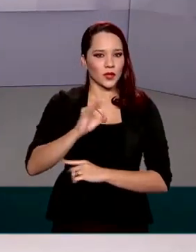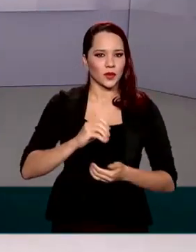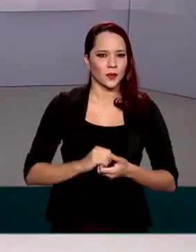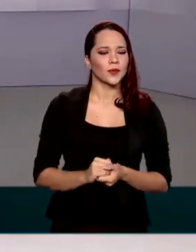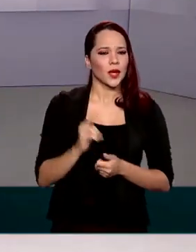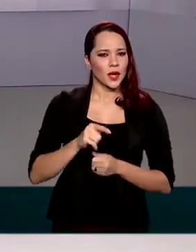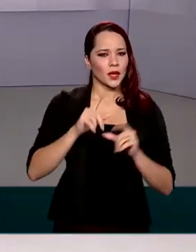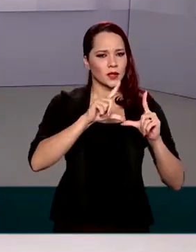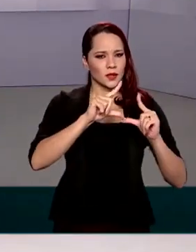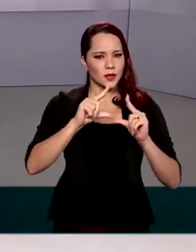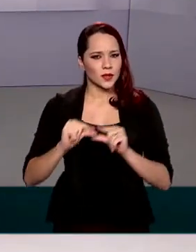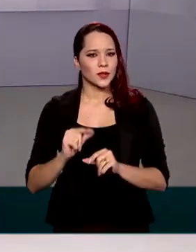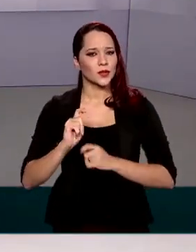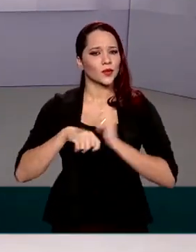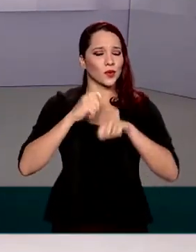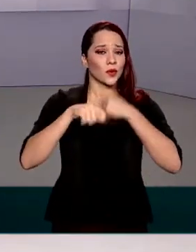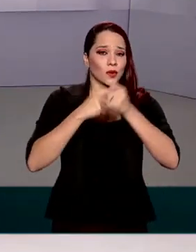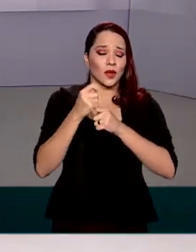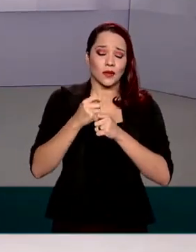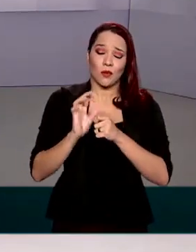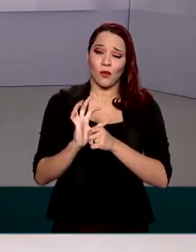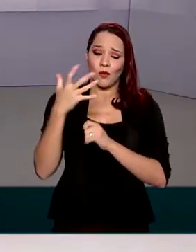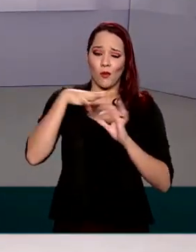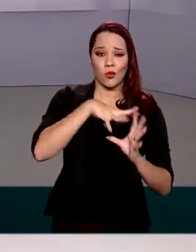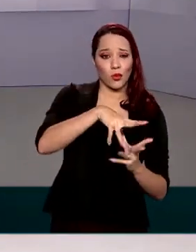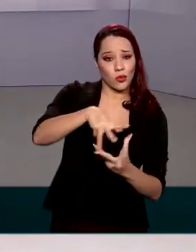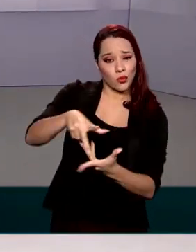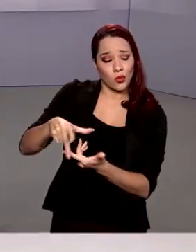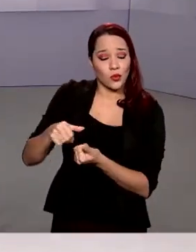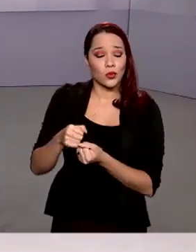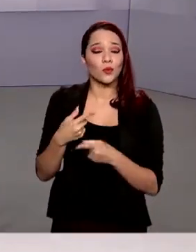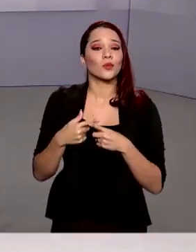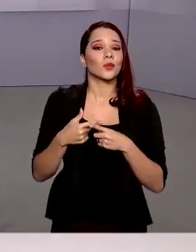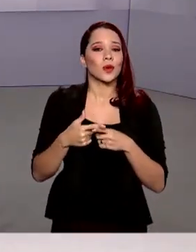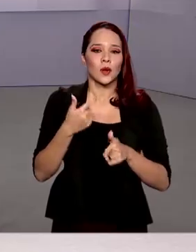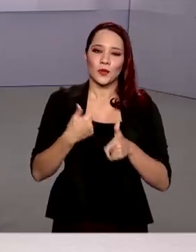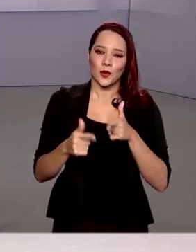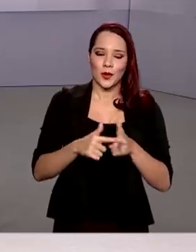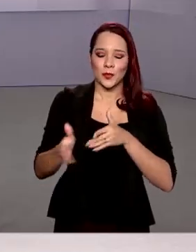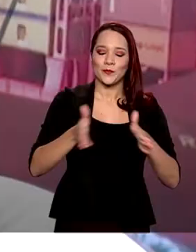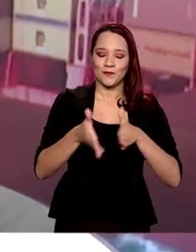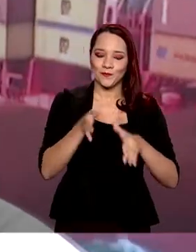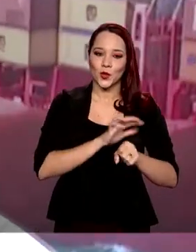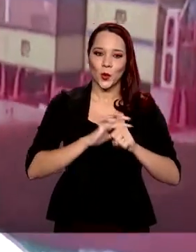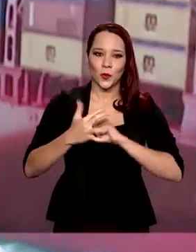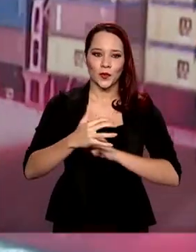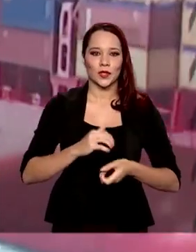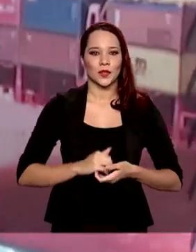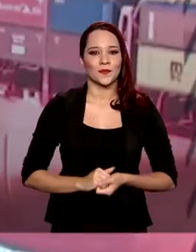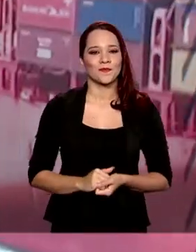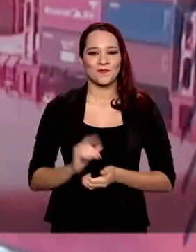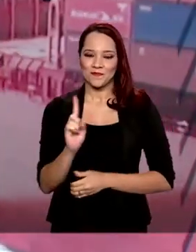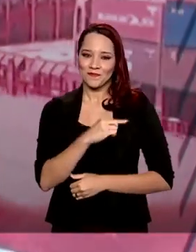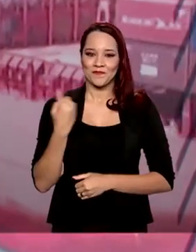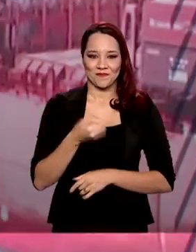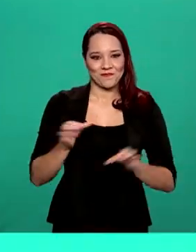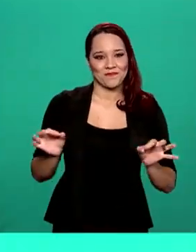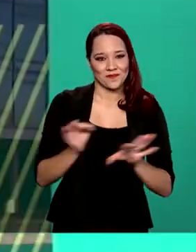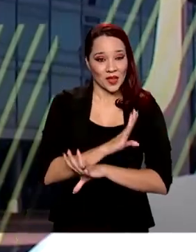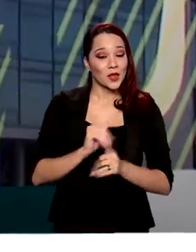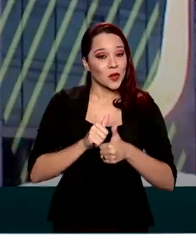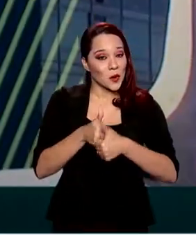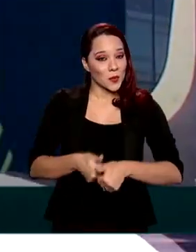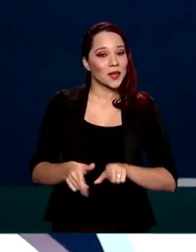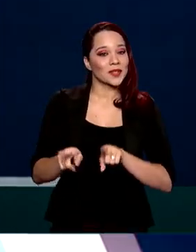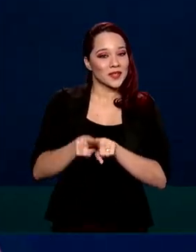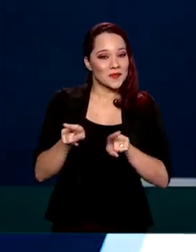nível de atividade econômica acontece em todo o mundo em meio à pandemia do novo coronavírus. A gente fica por aqui. Nos